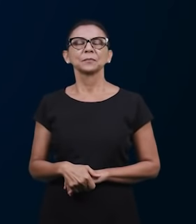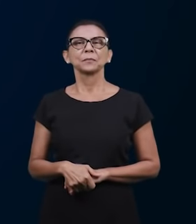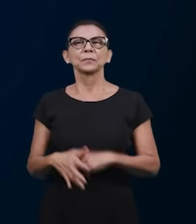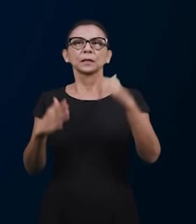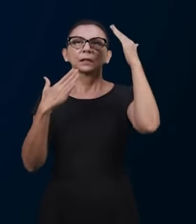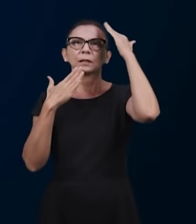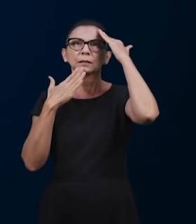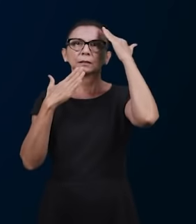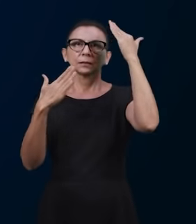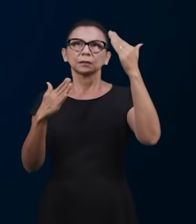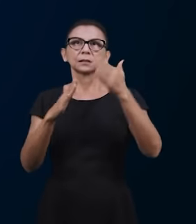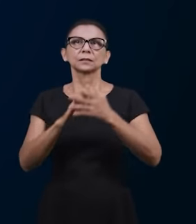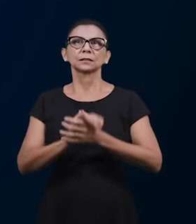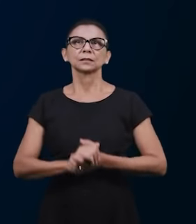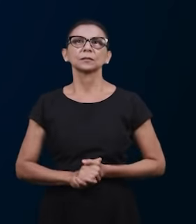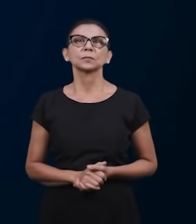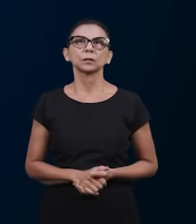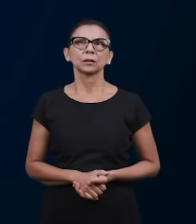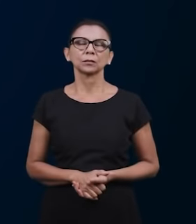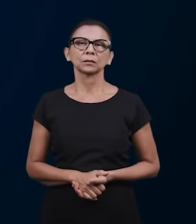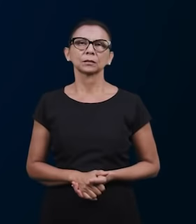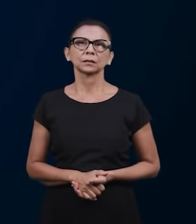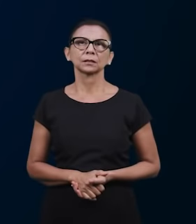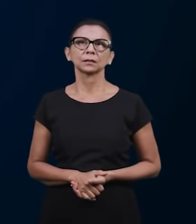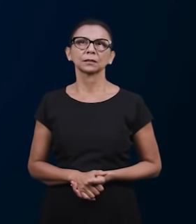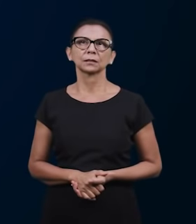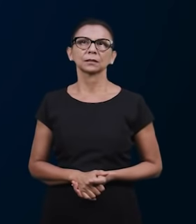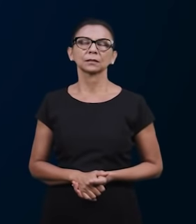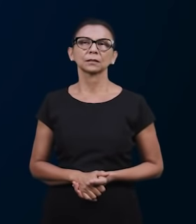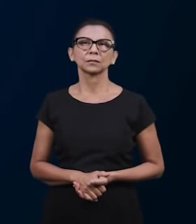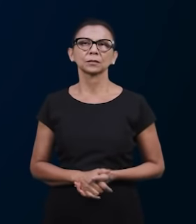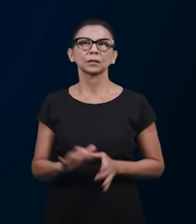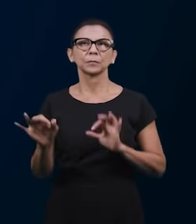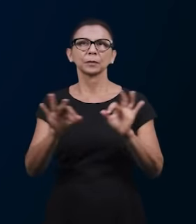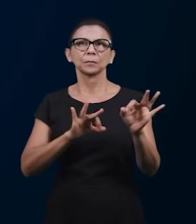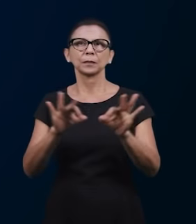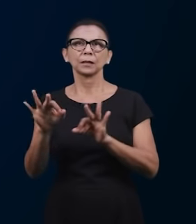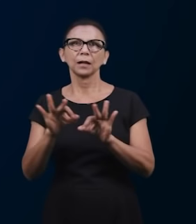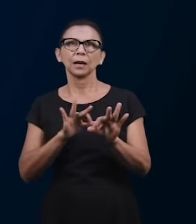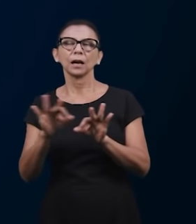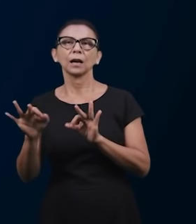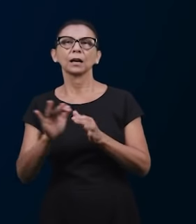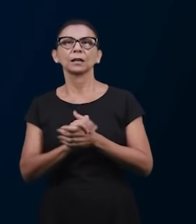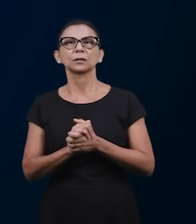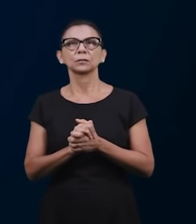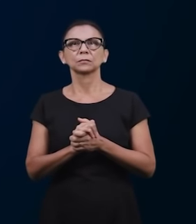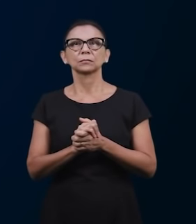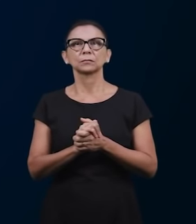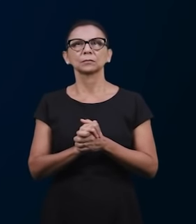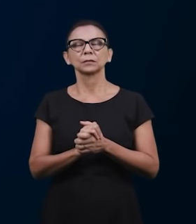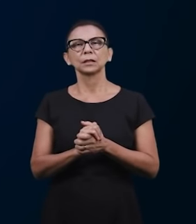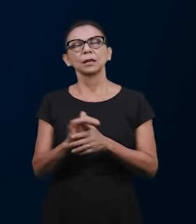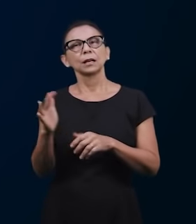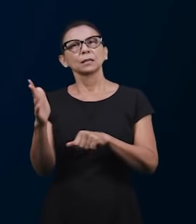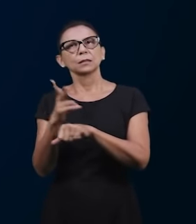Tito. Le damos graças a todos que producen este vídeo, estas